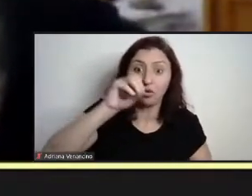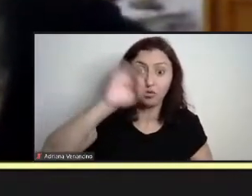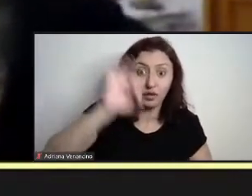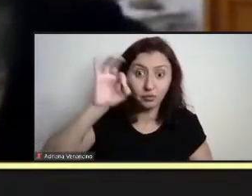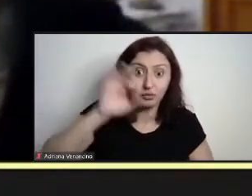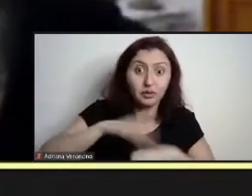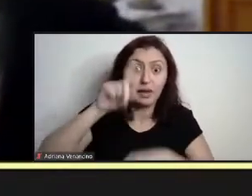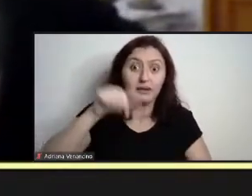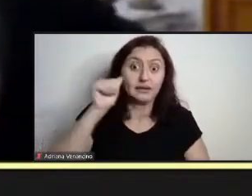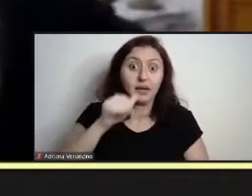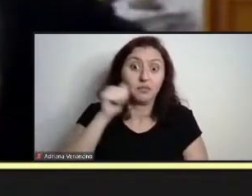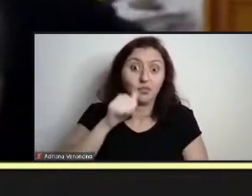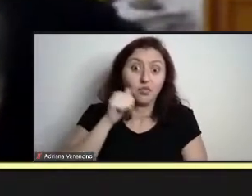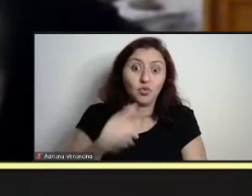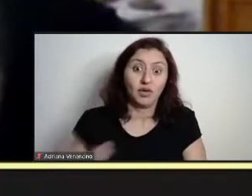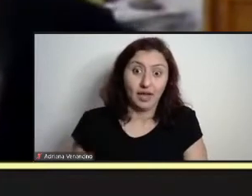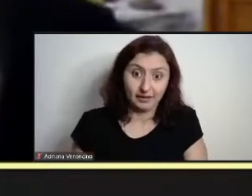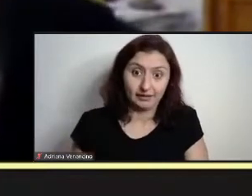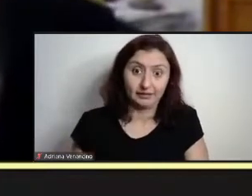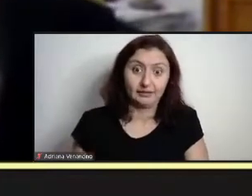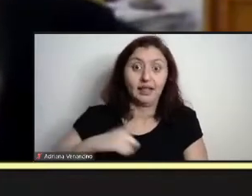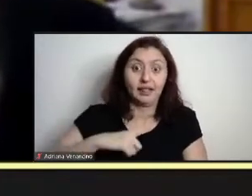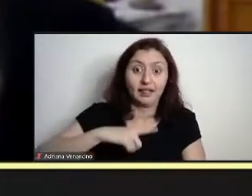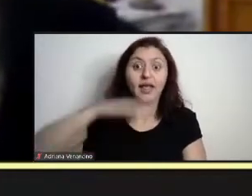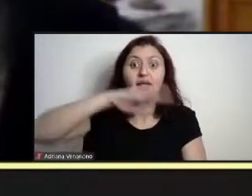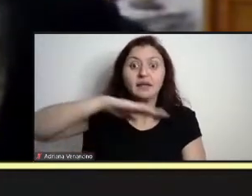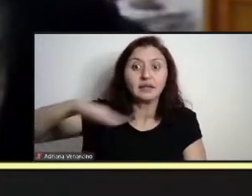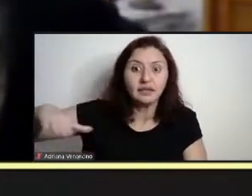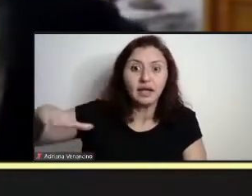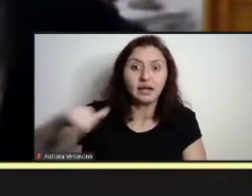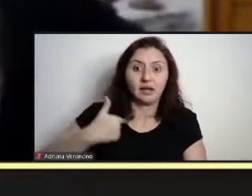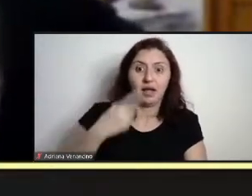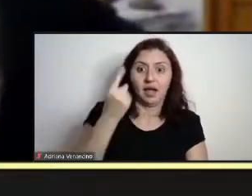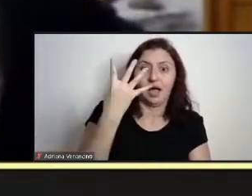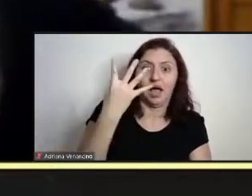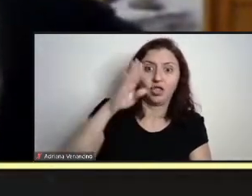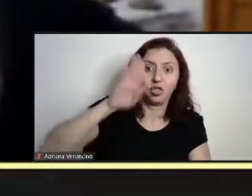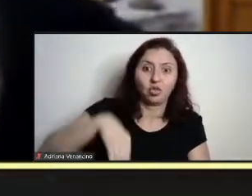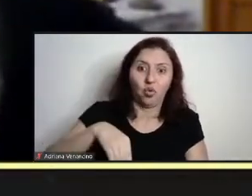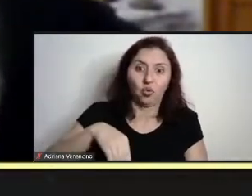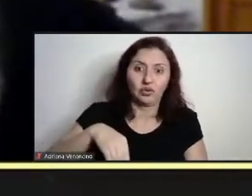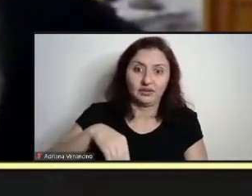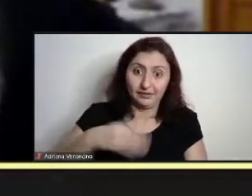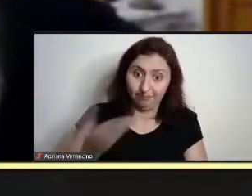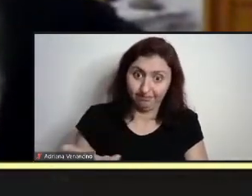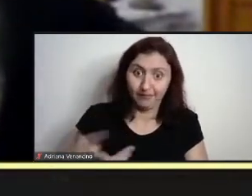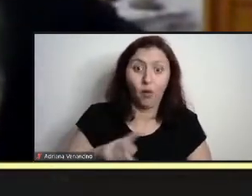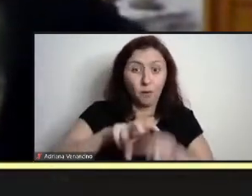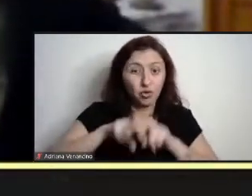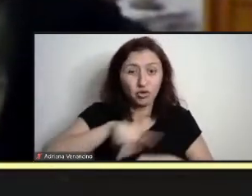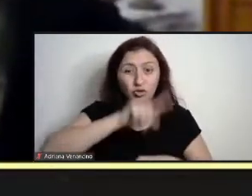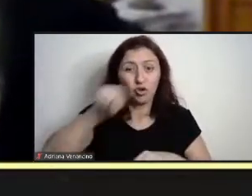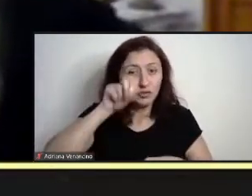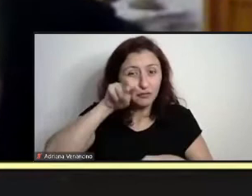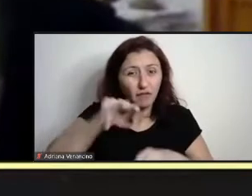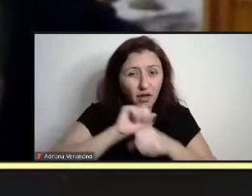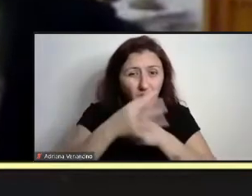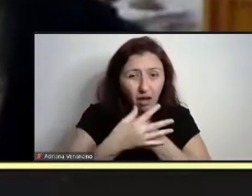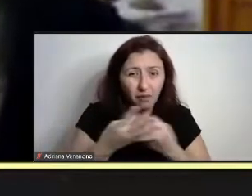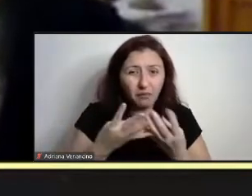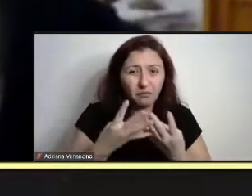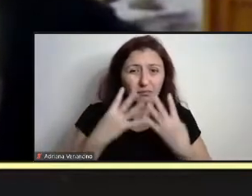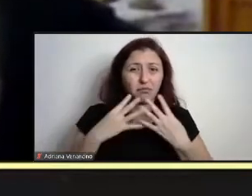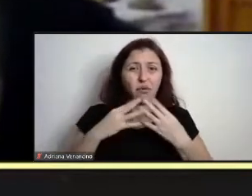800, com crianças abaixo de 14 anos. Então, a pandemia, ela trouxe para